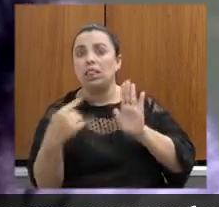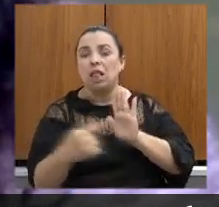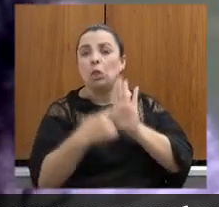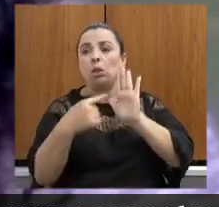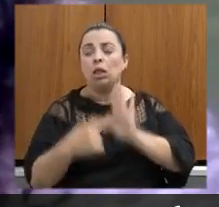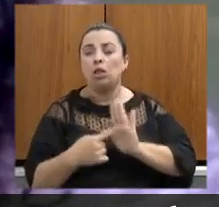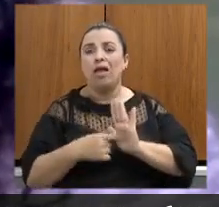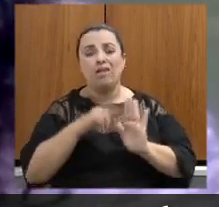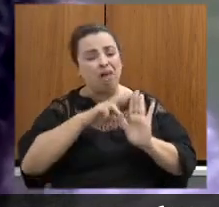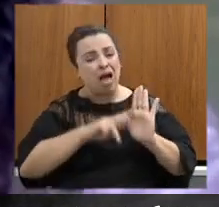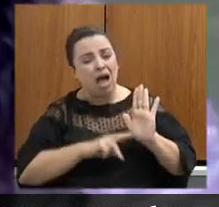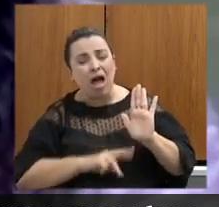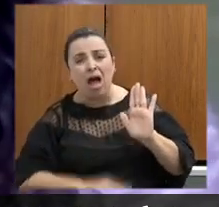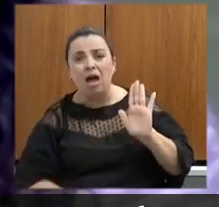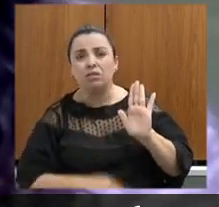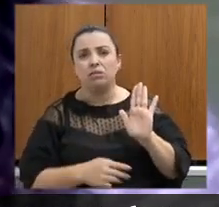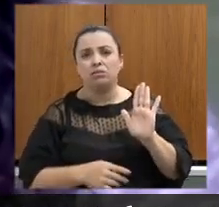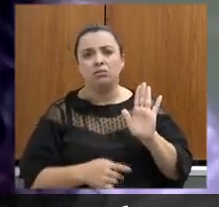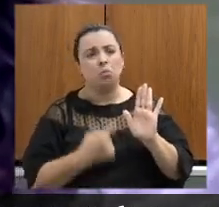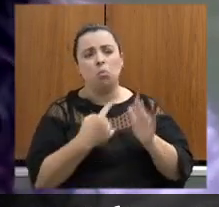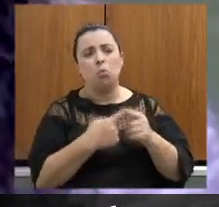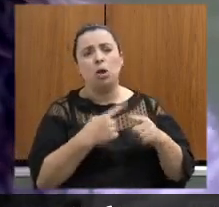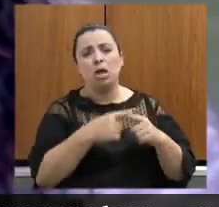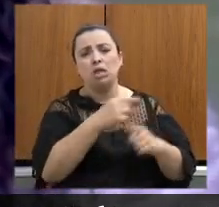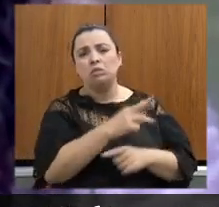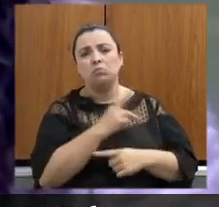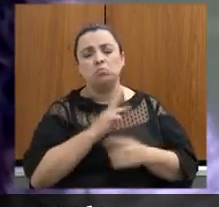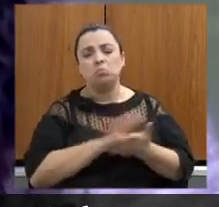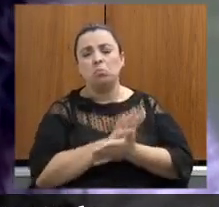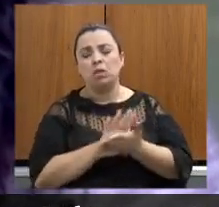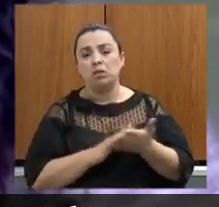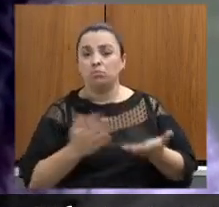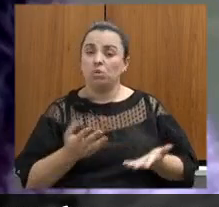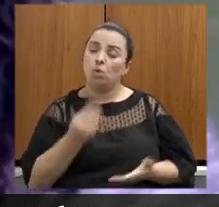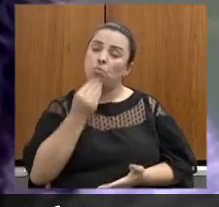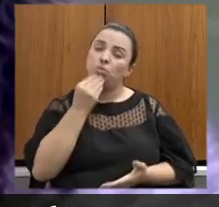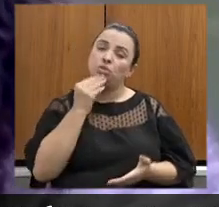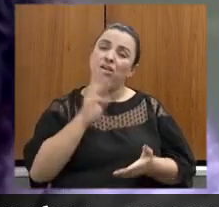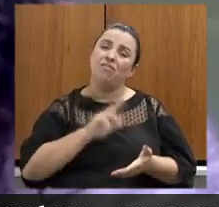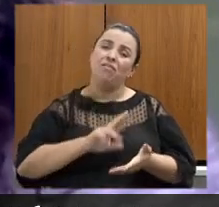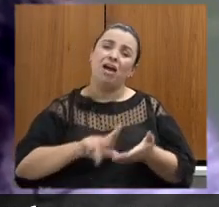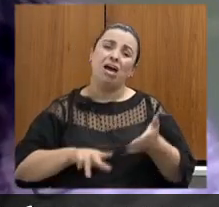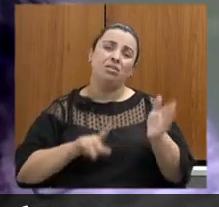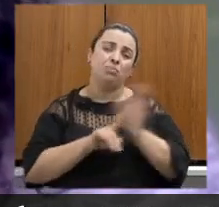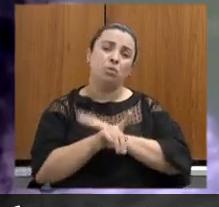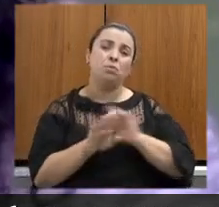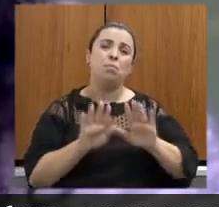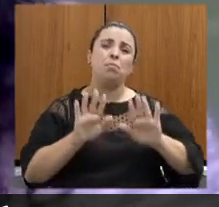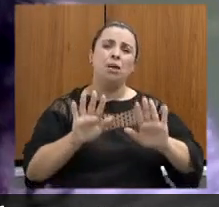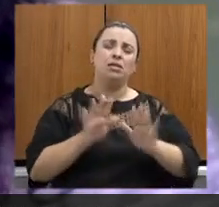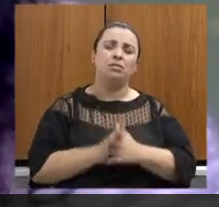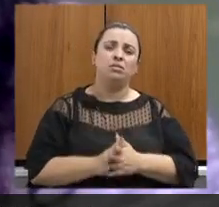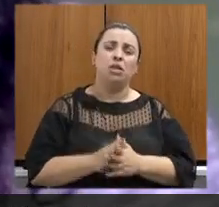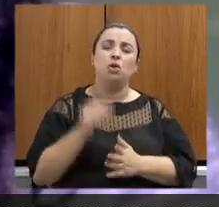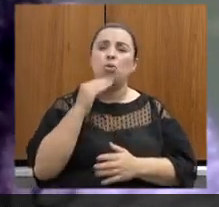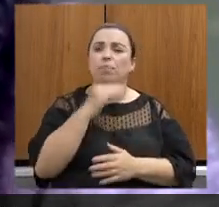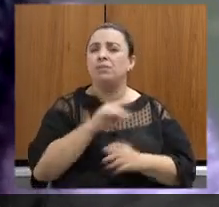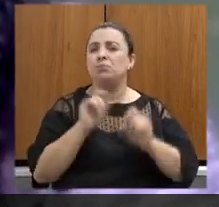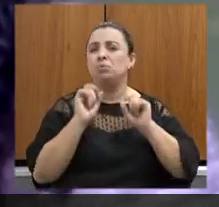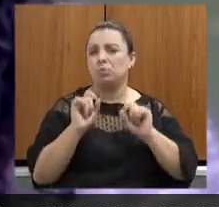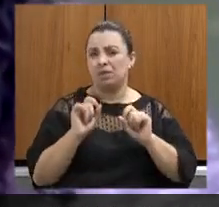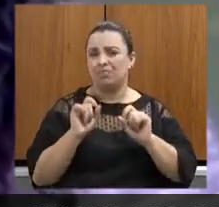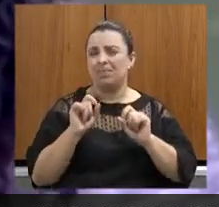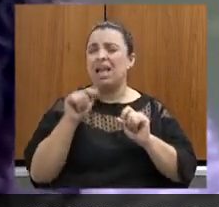Copan poderia fazer aqui várias perguntas porém presidente o que eu percebo é que nesse Assembleia Fiscaliza especialmente